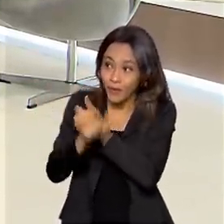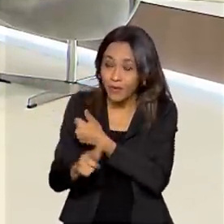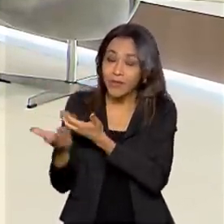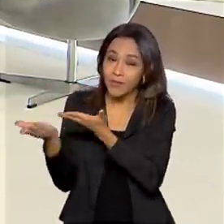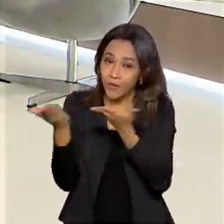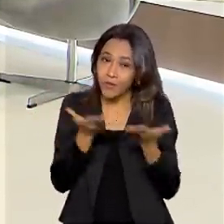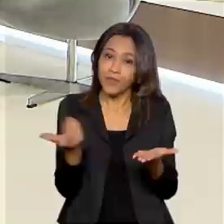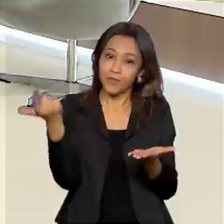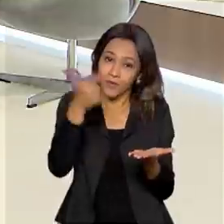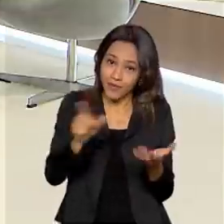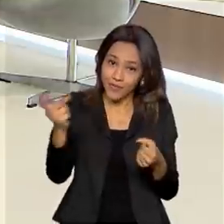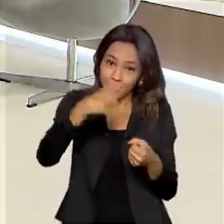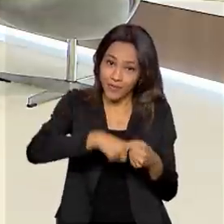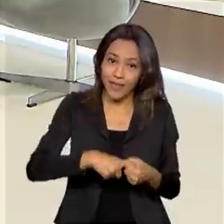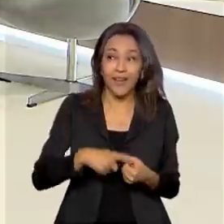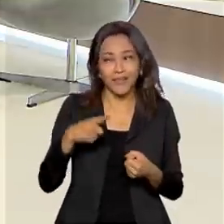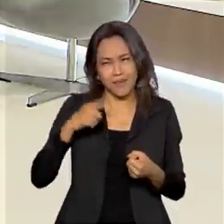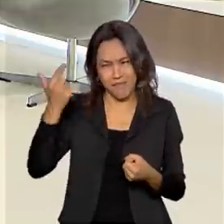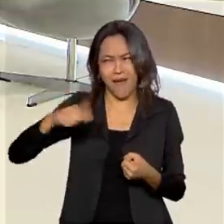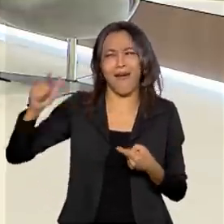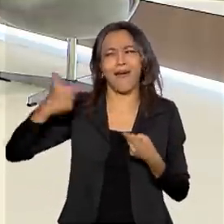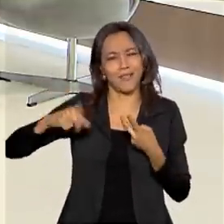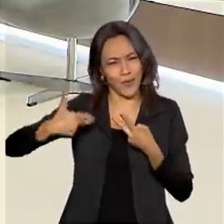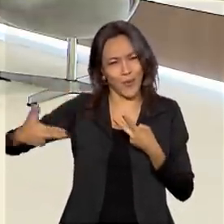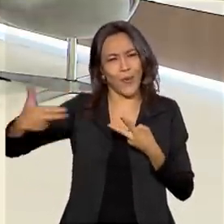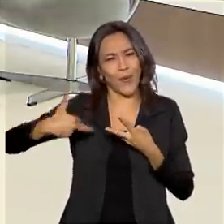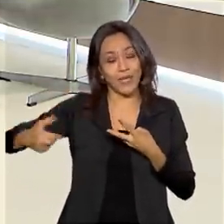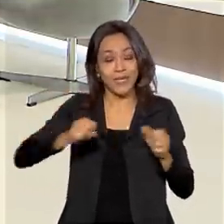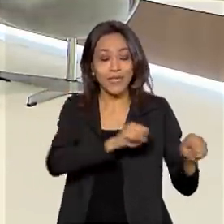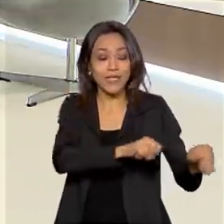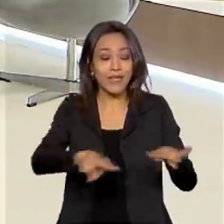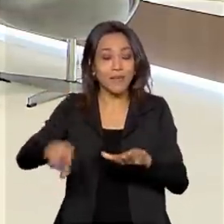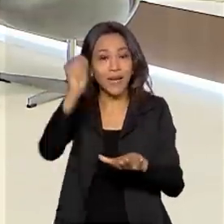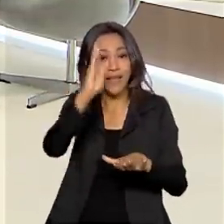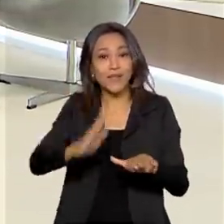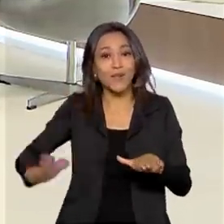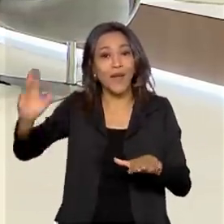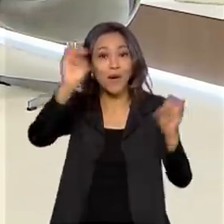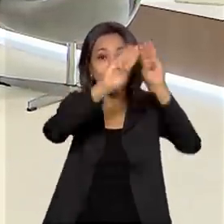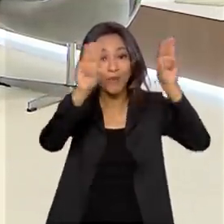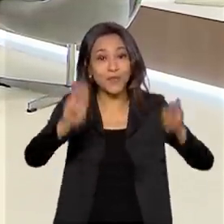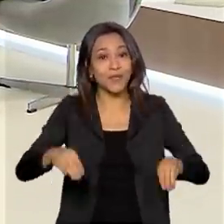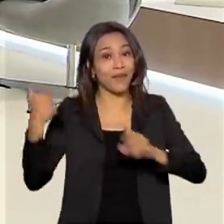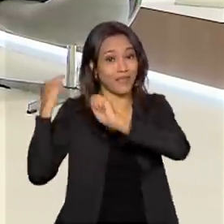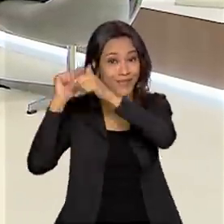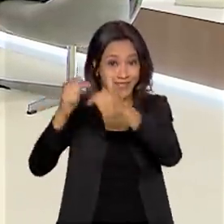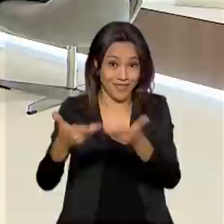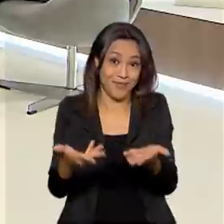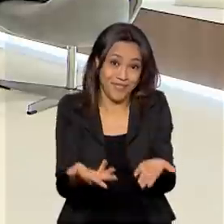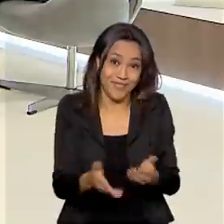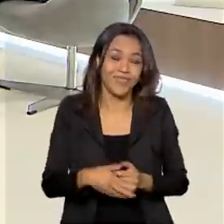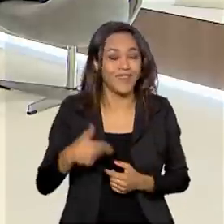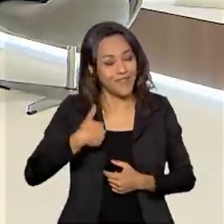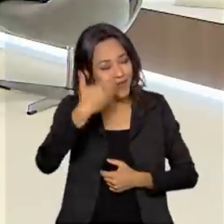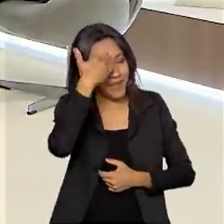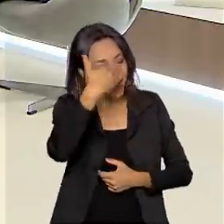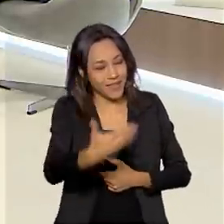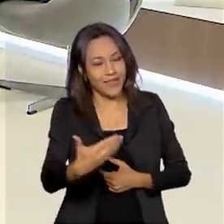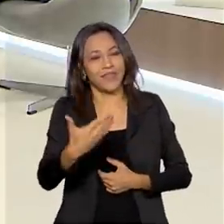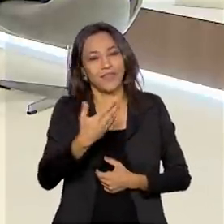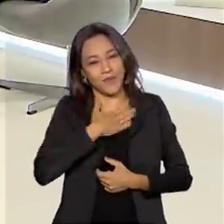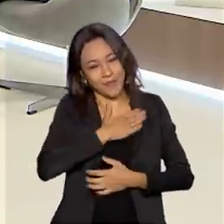presidente voltar, né, Catiúce? Tem mais coisa para falar, a Semana Nacional de Museu e tantas outras coisas, né, que é tradição. Sim, muita coisa, é verdade. Eu que agradeço, foi